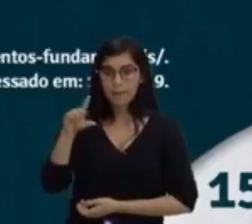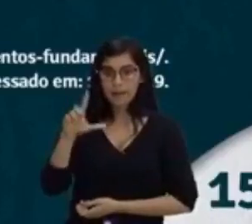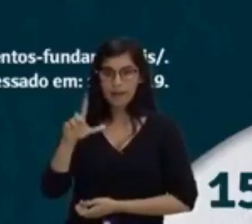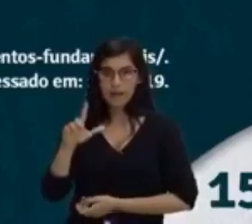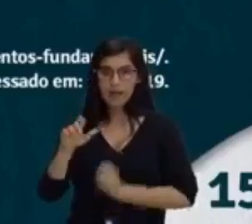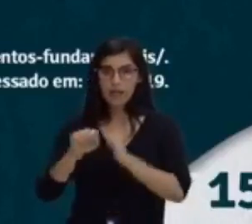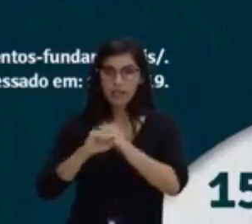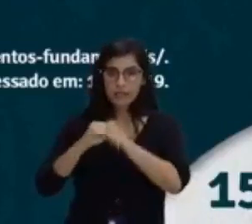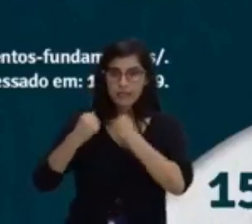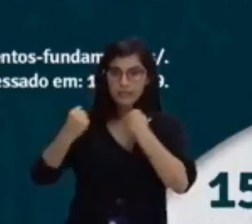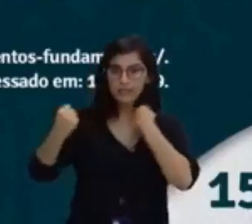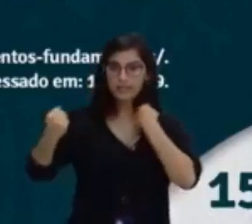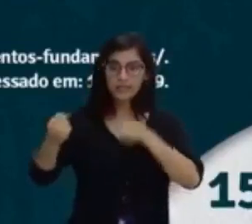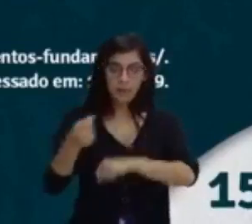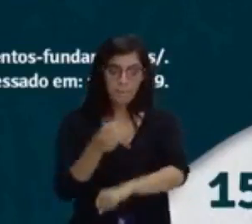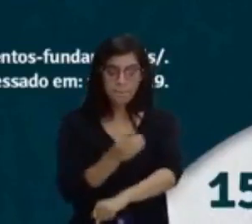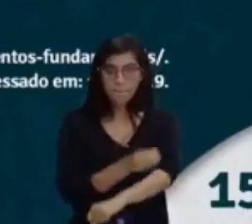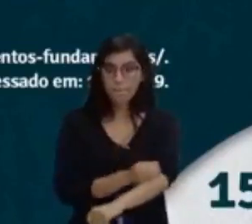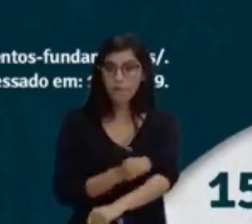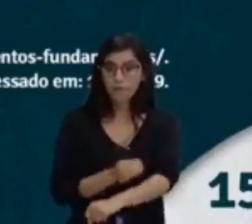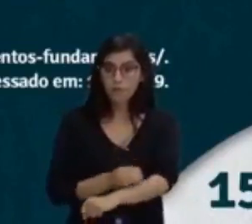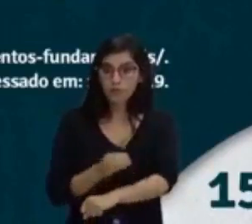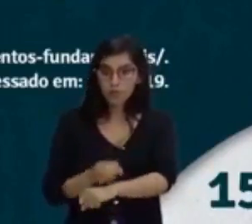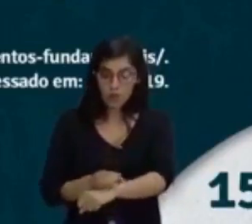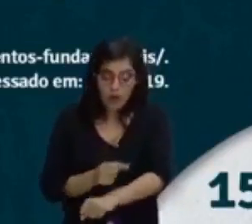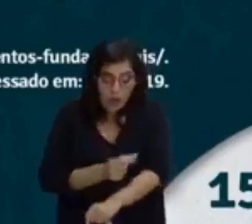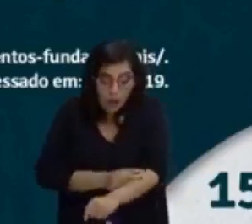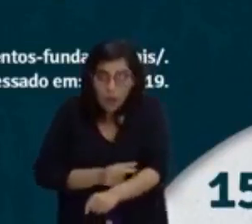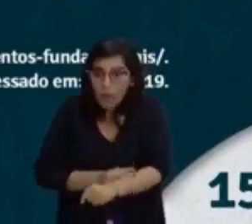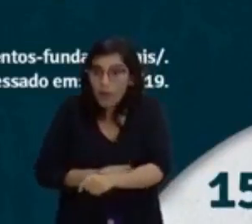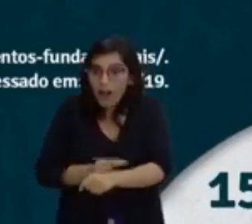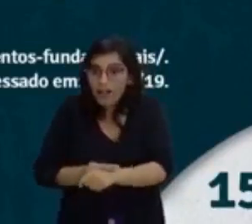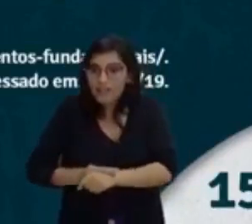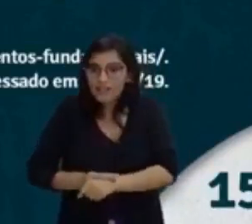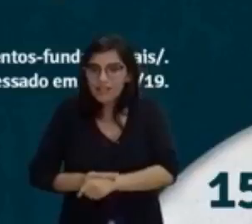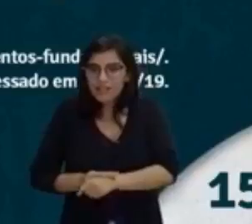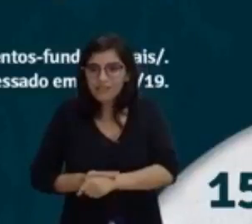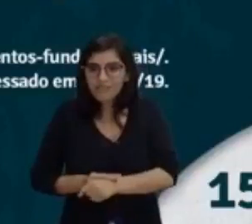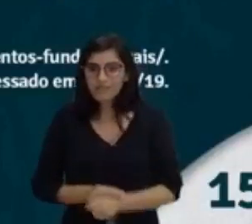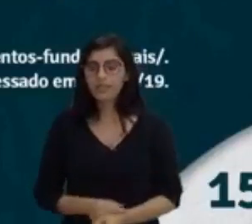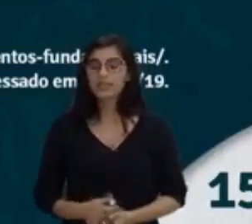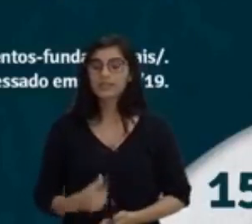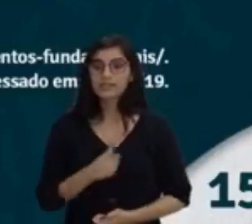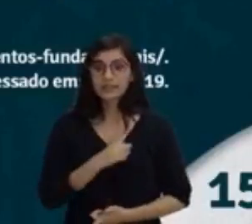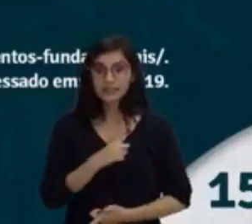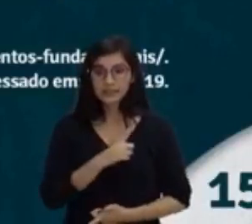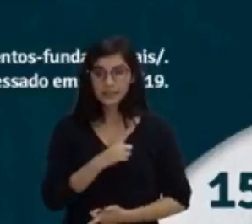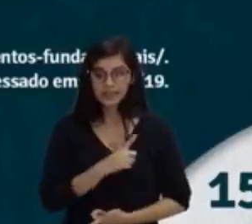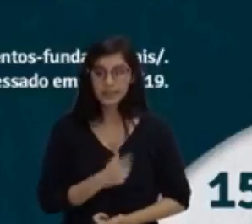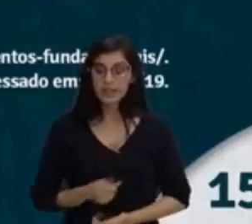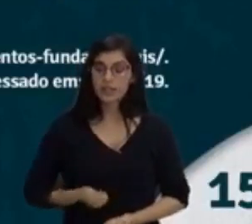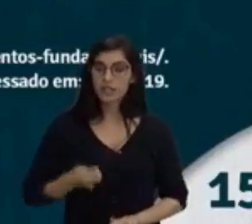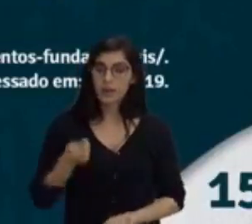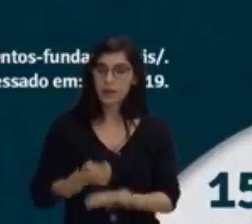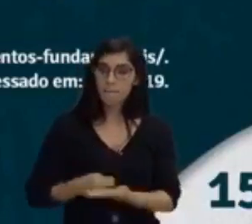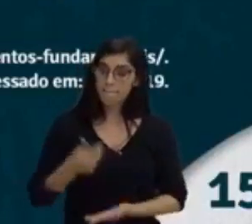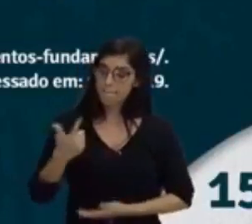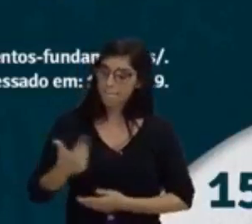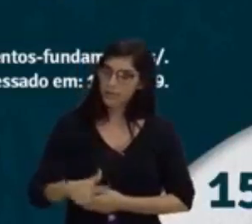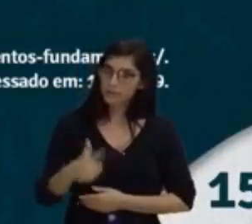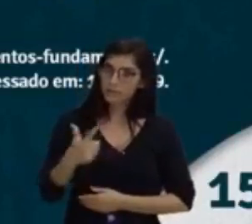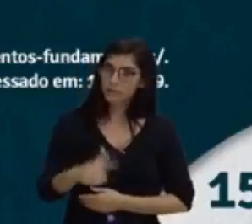Resistência Muscular Localizada. Exige a repetição de um movimento no maior